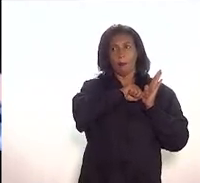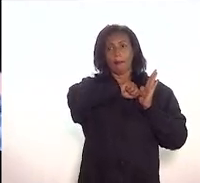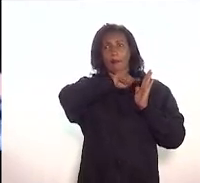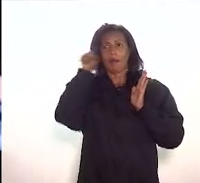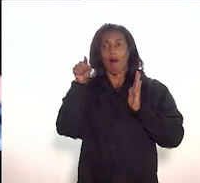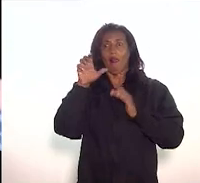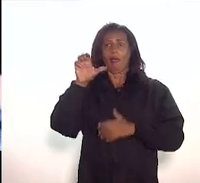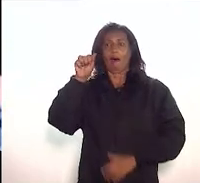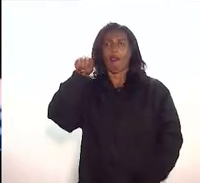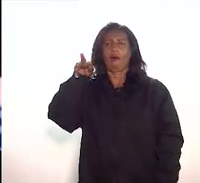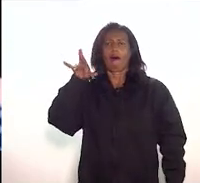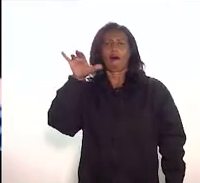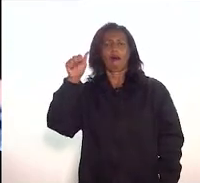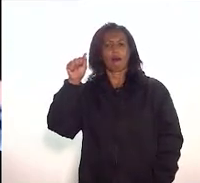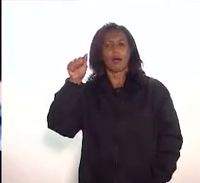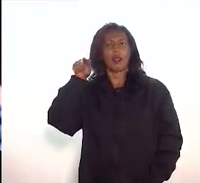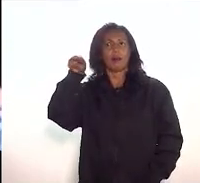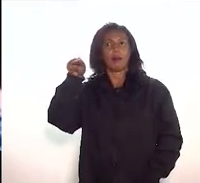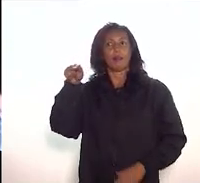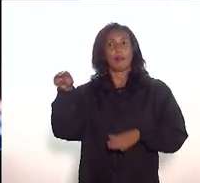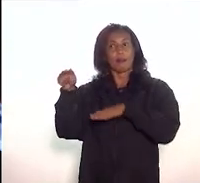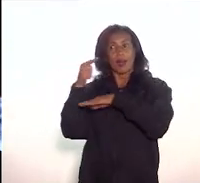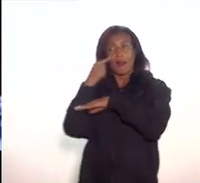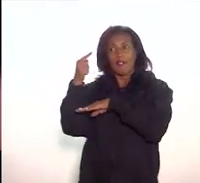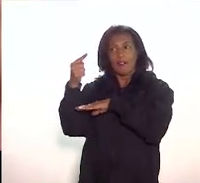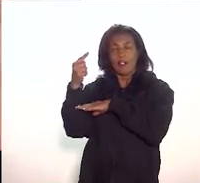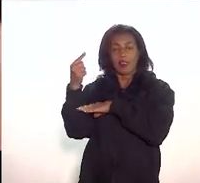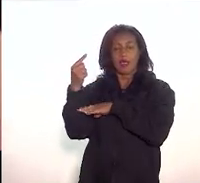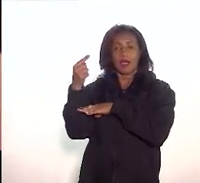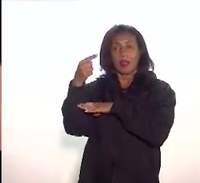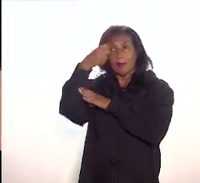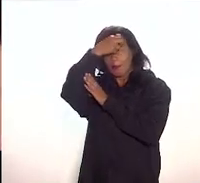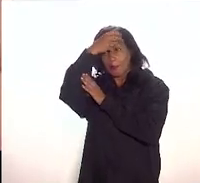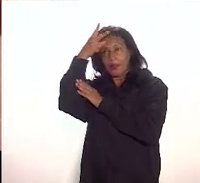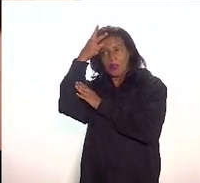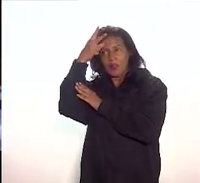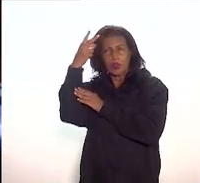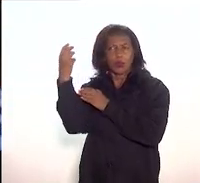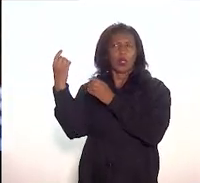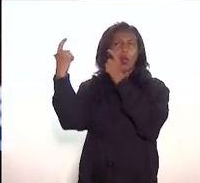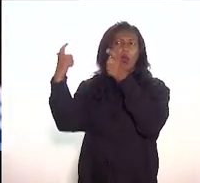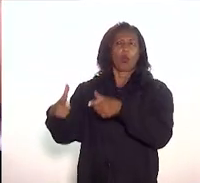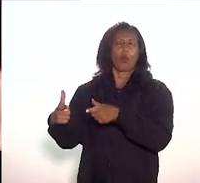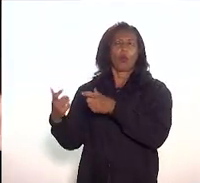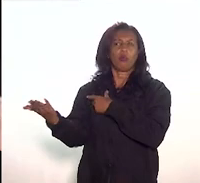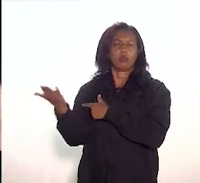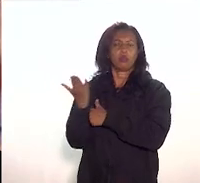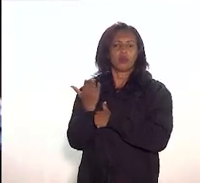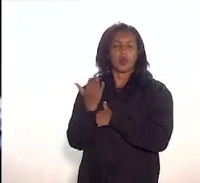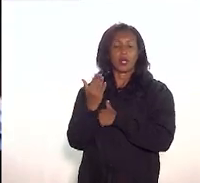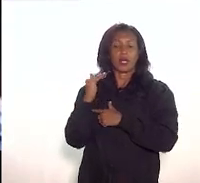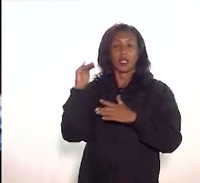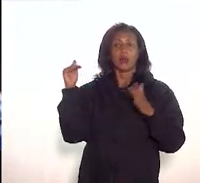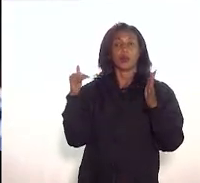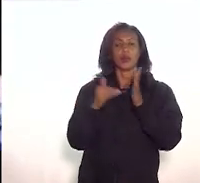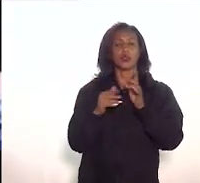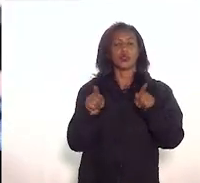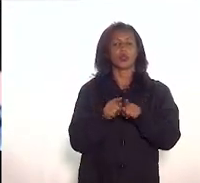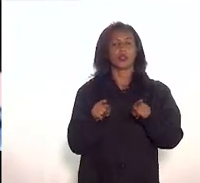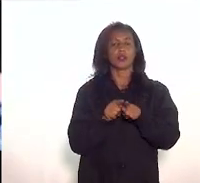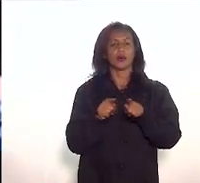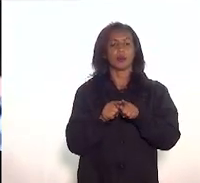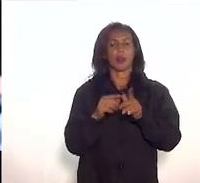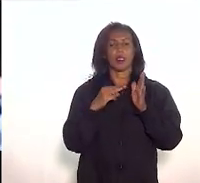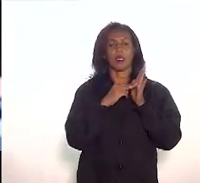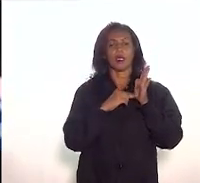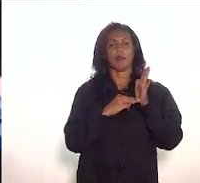que ligue o Museu de Arquitetura Urbana ao plano diretor, à própria prefeitura. E, por último, para fechar a minha fala, sobre a questão da